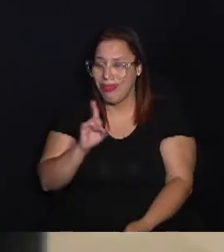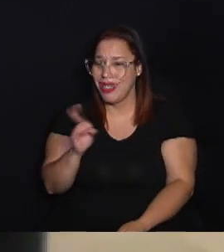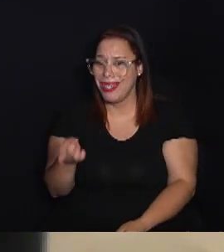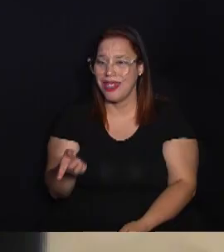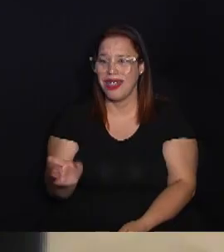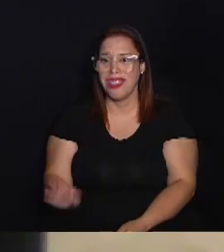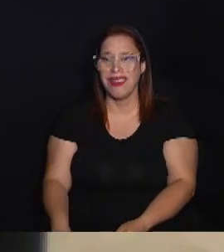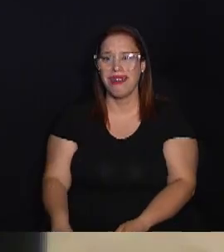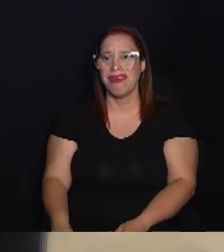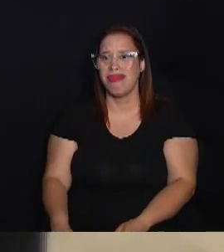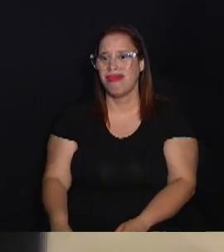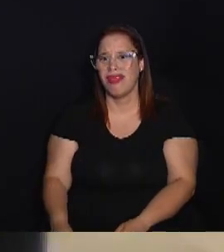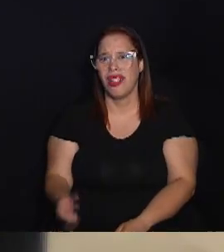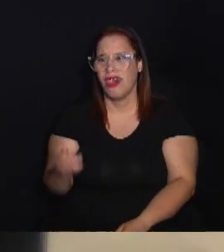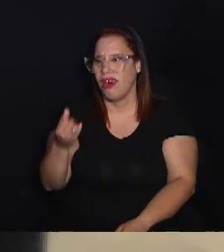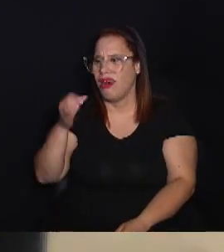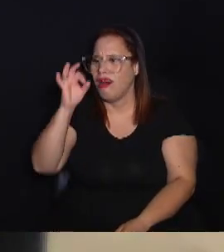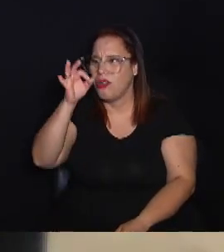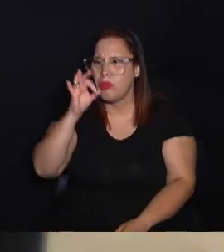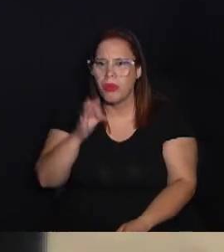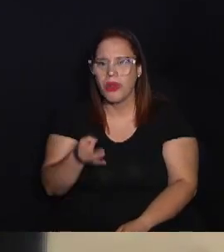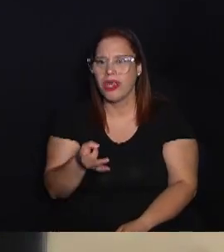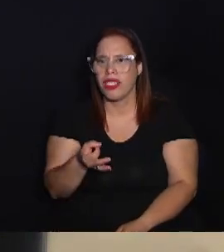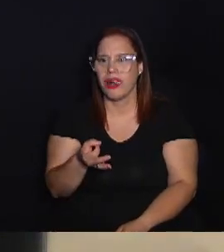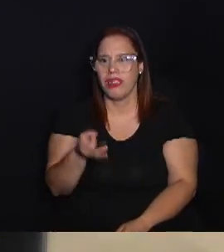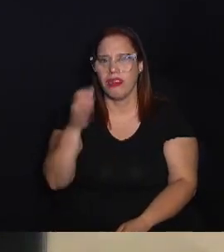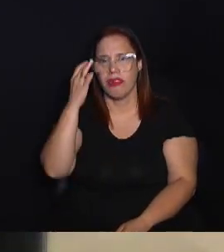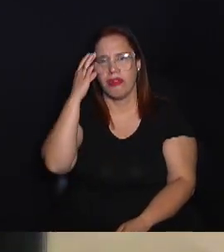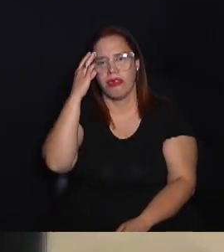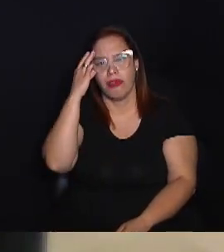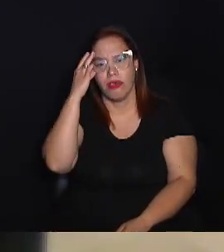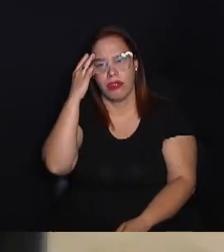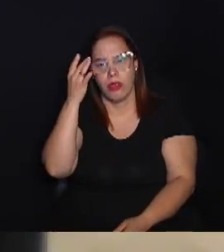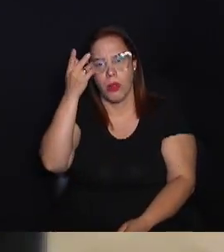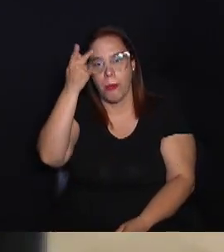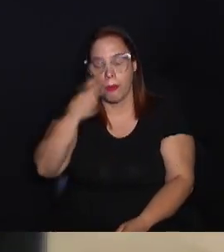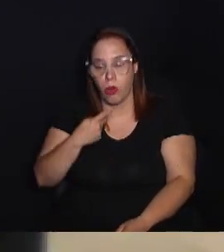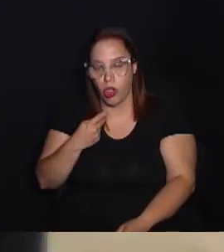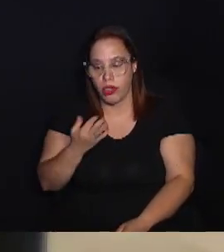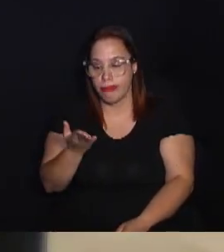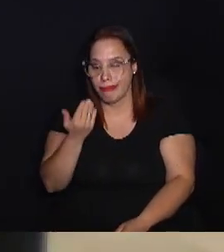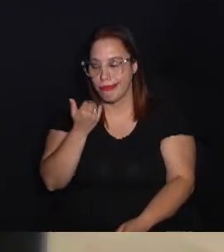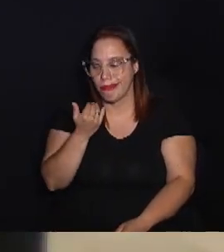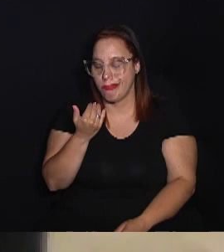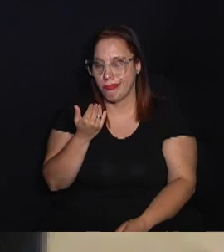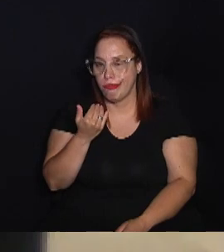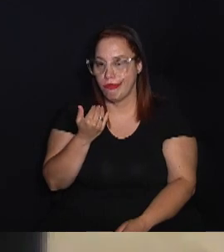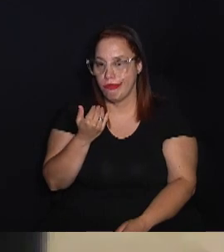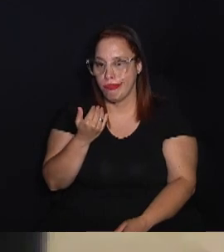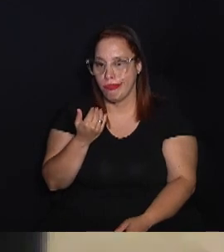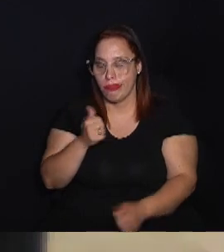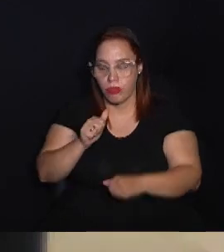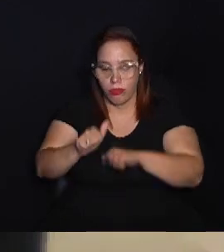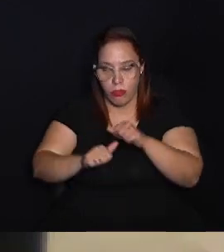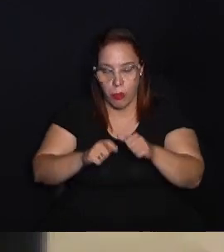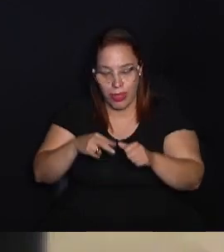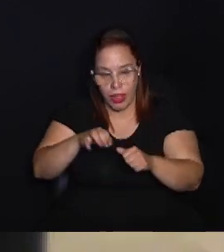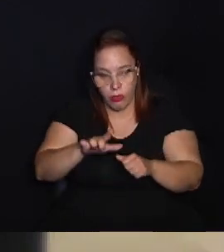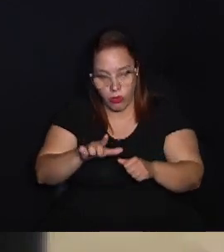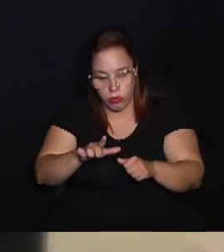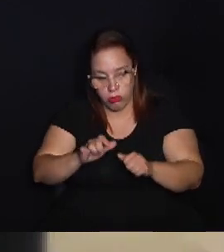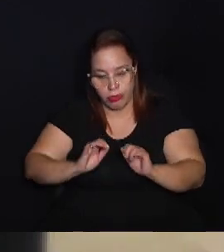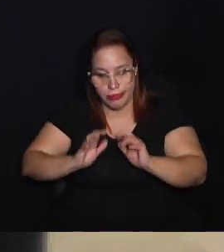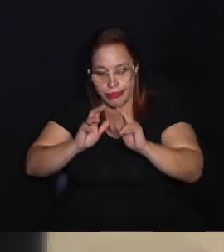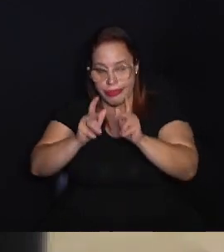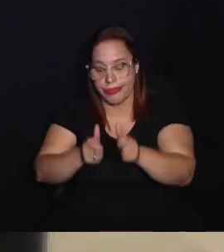por água. Mas a gente tem menos de 1% dessa água sendo própria para consumo, ou seja, uma água que a gente consegue transformar em água